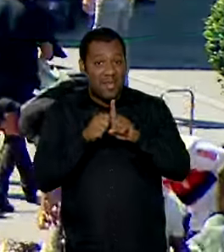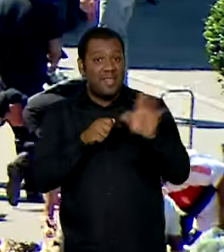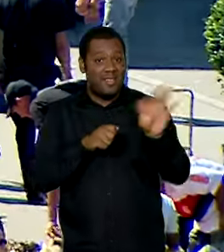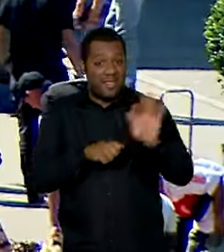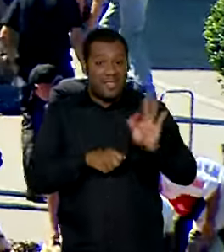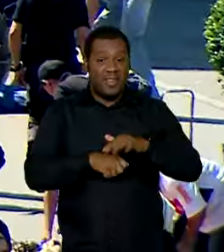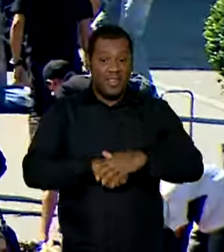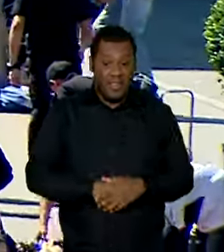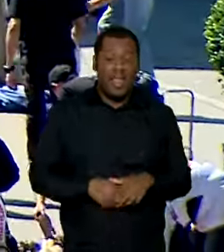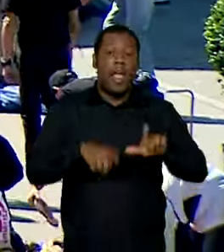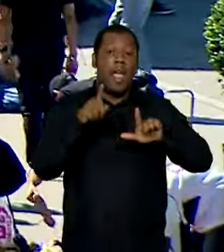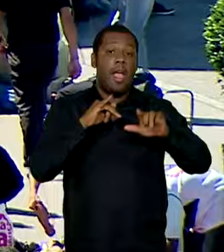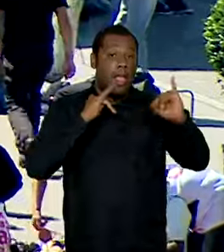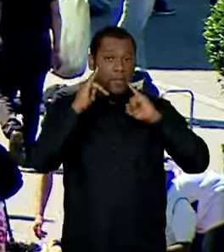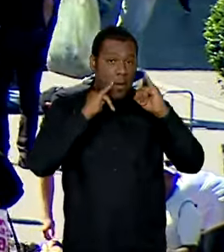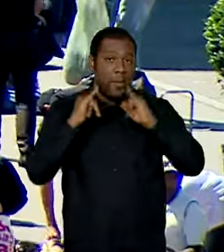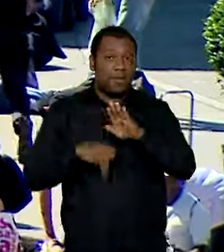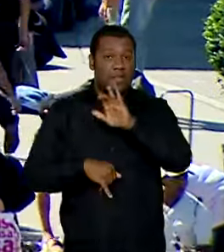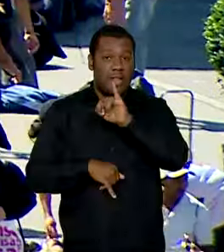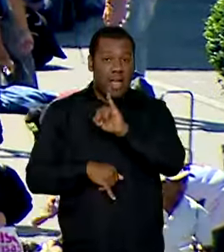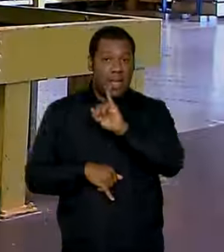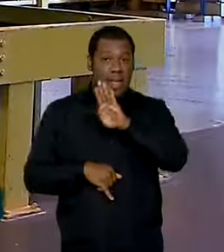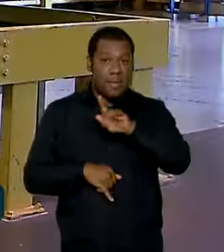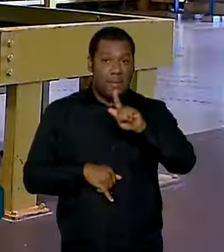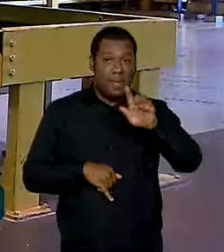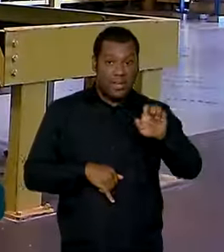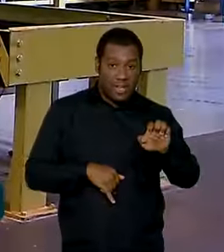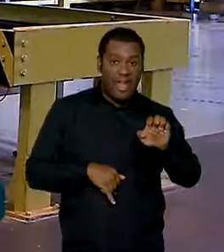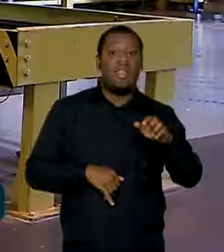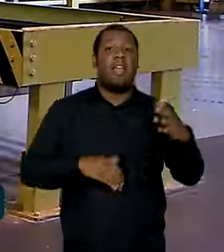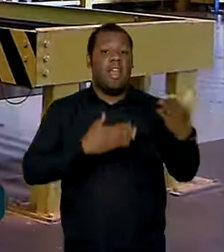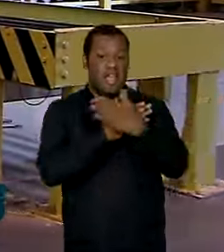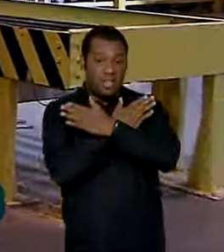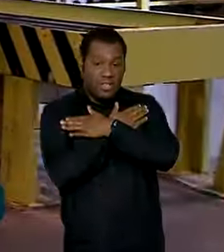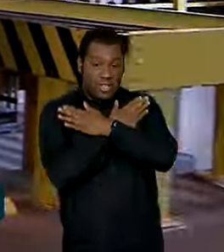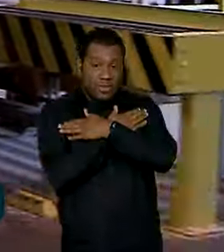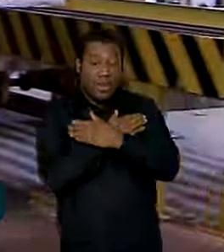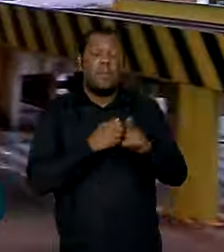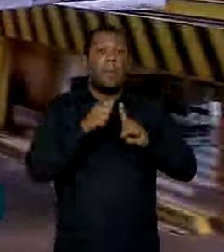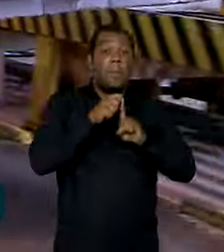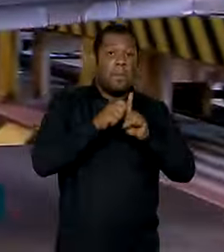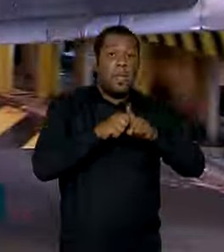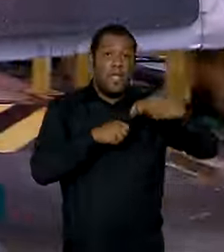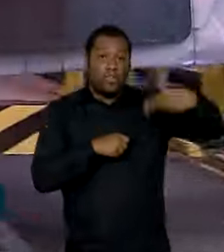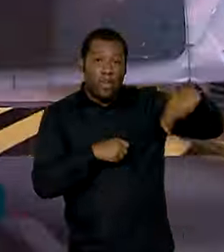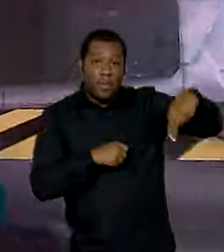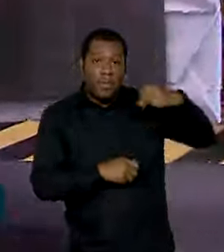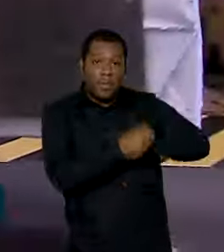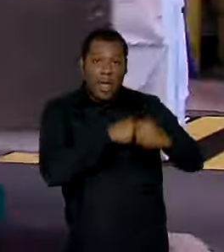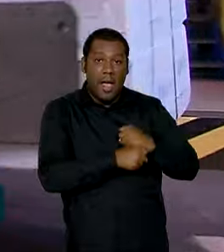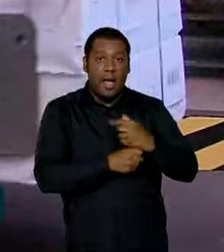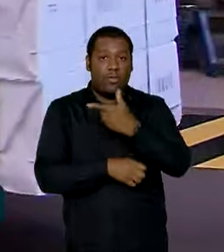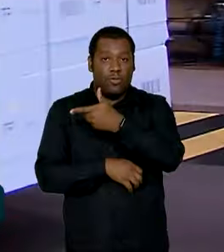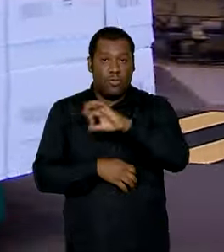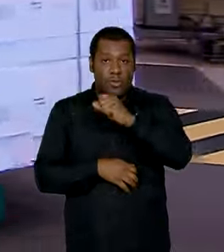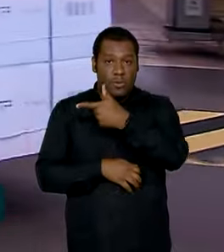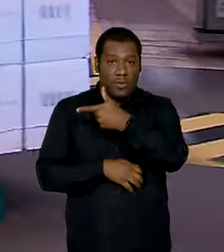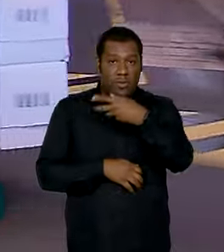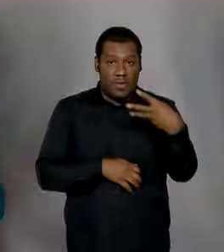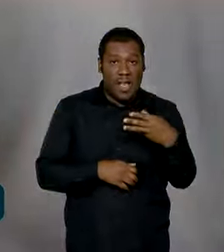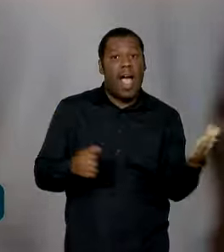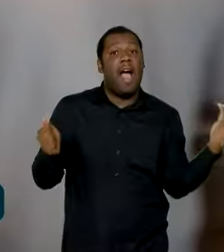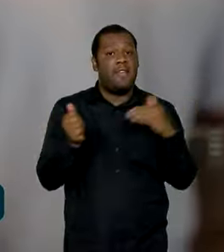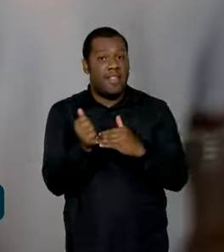Dados divulgados pelo IBGE indicam que a taxa de desocupação entre novembro de 2023 e janeiro de